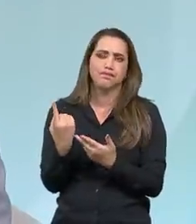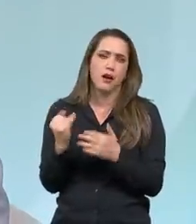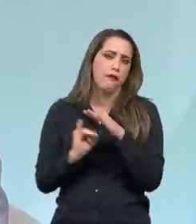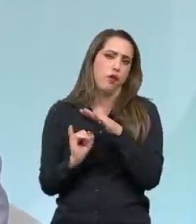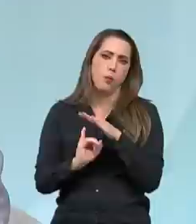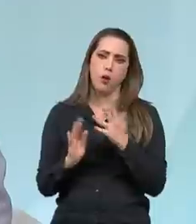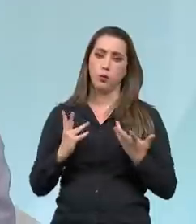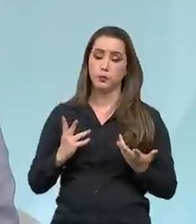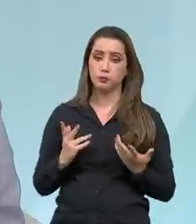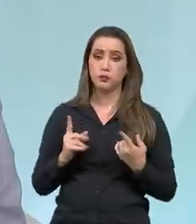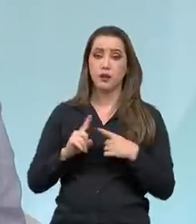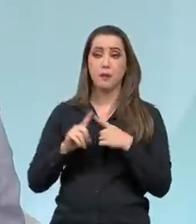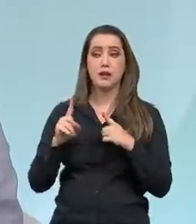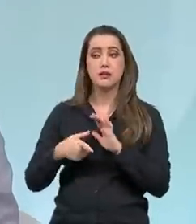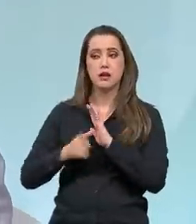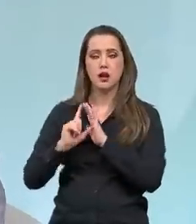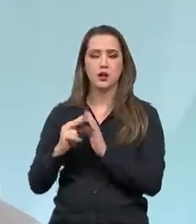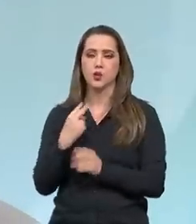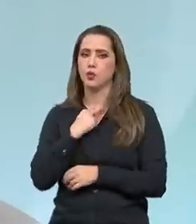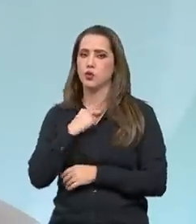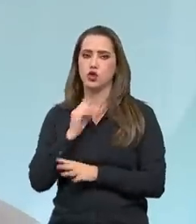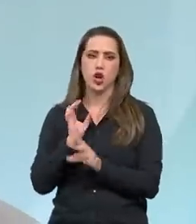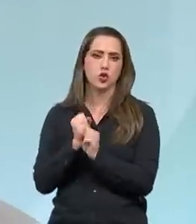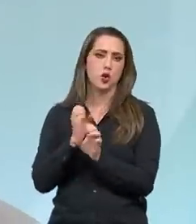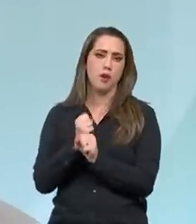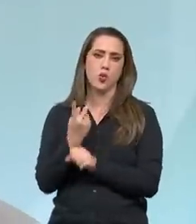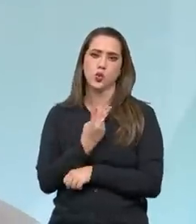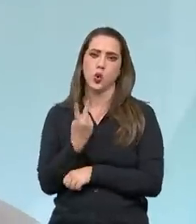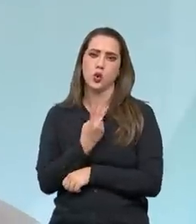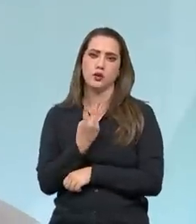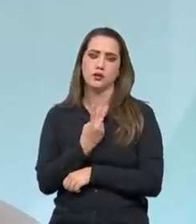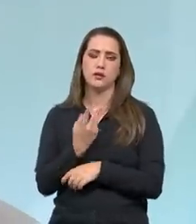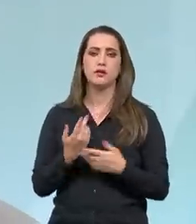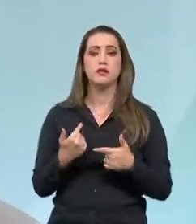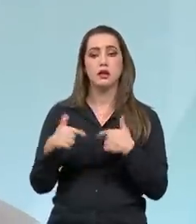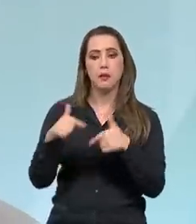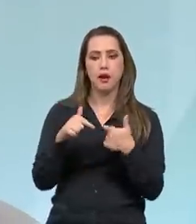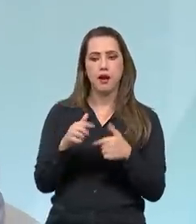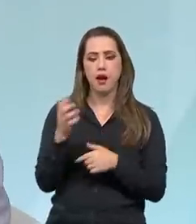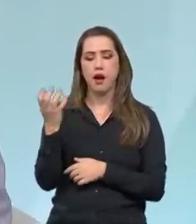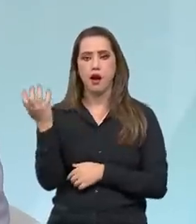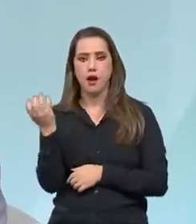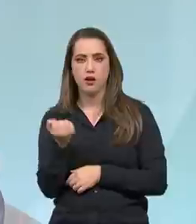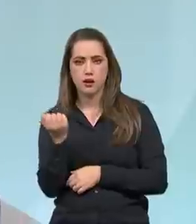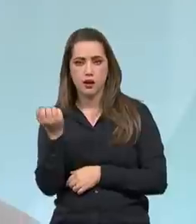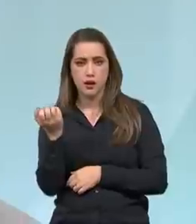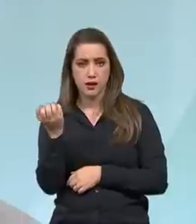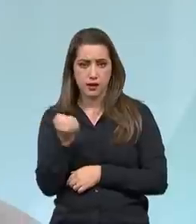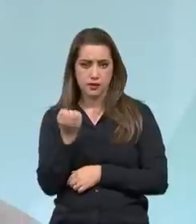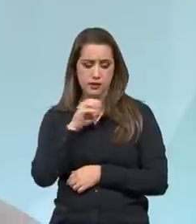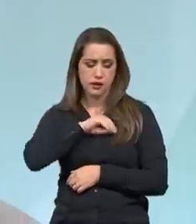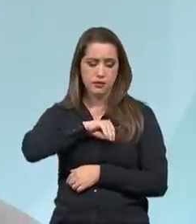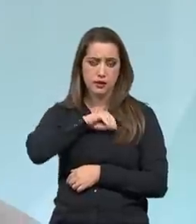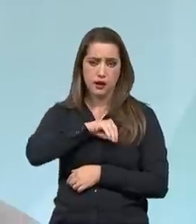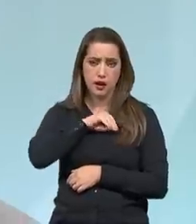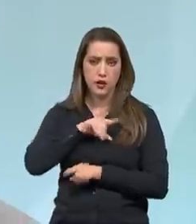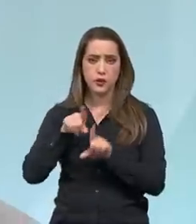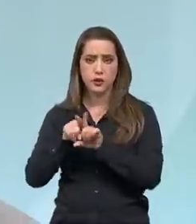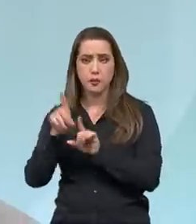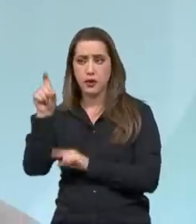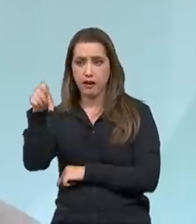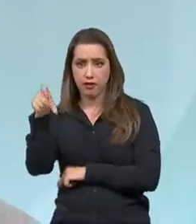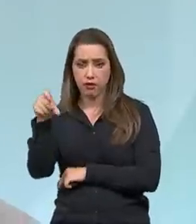acumular o Auxílio Brasil e um emprego formal. Então, isso era uma barreira para as pessoas. As pessoas optavam,